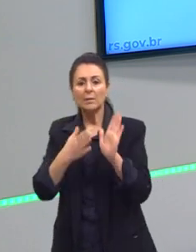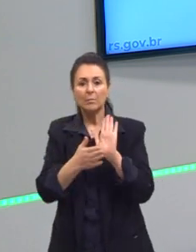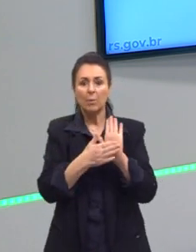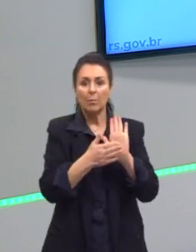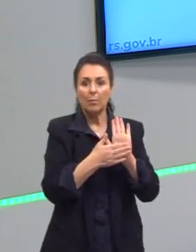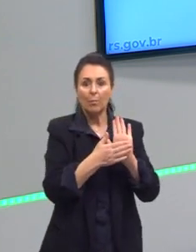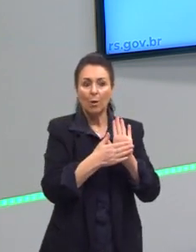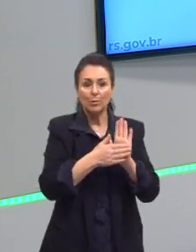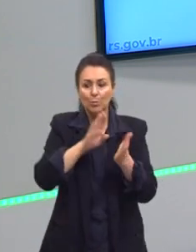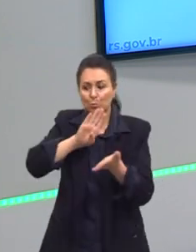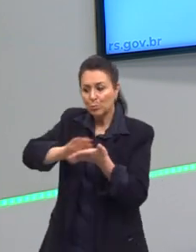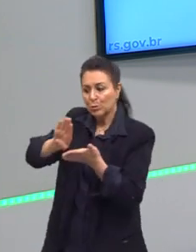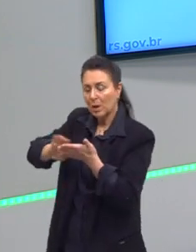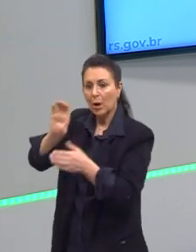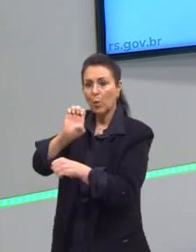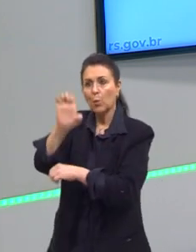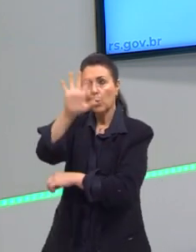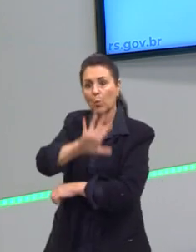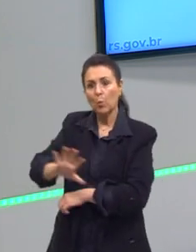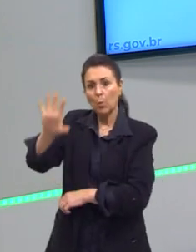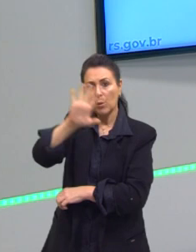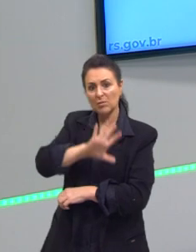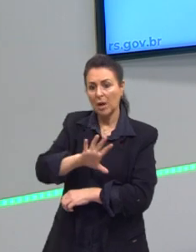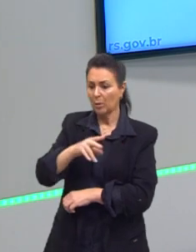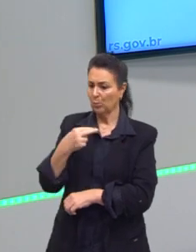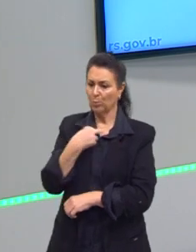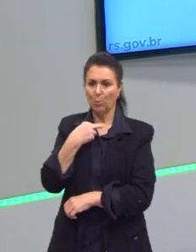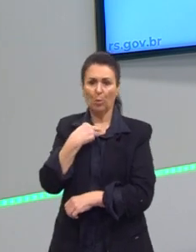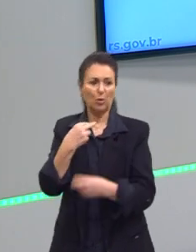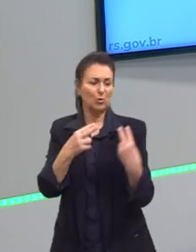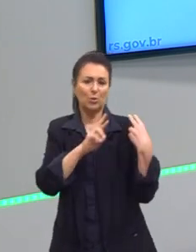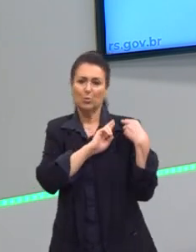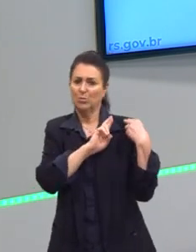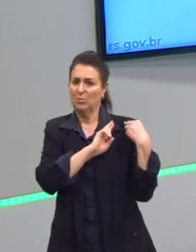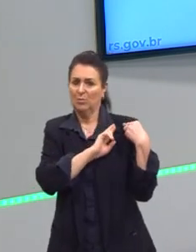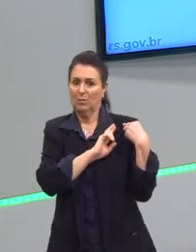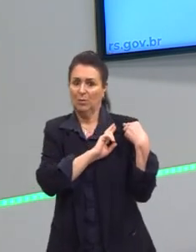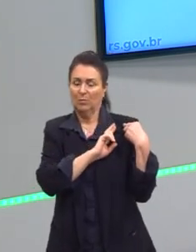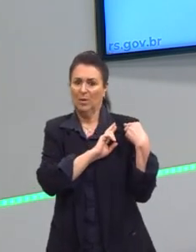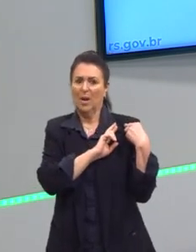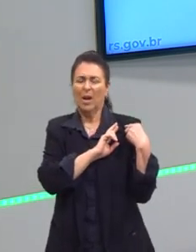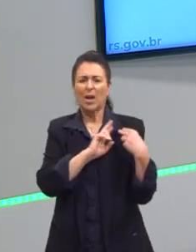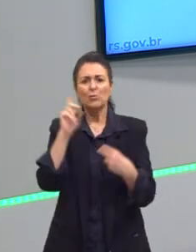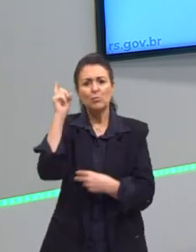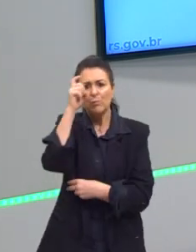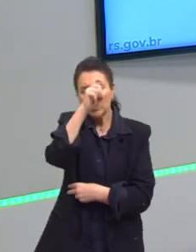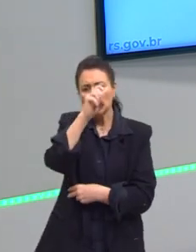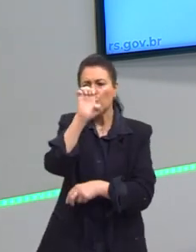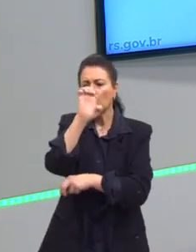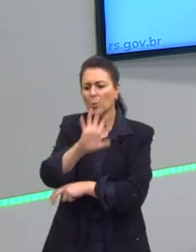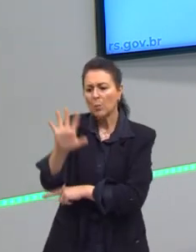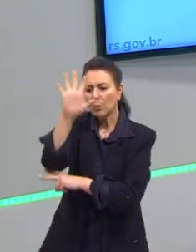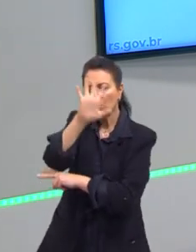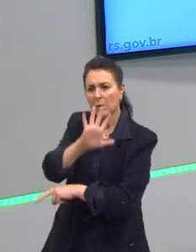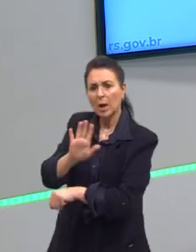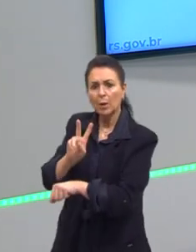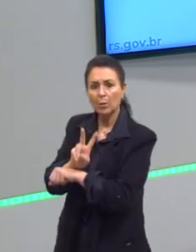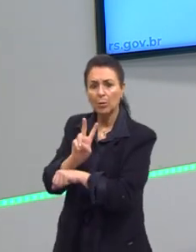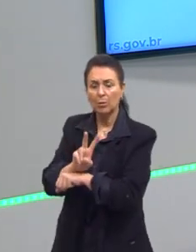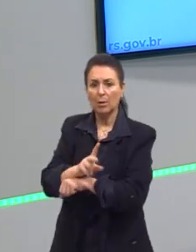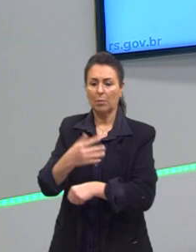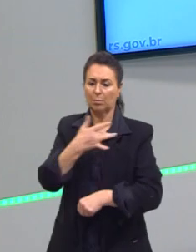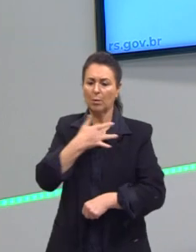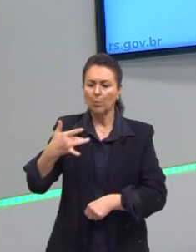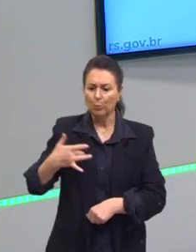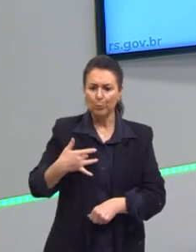social. Olha, o Estado deve se retirar. Isso ficou muito oneroso para o Estado cuidar da saúde, cuidar da educação, cuidar da aposentadoria,